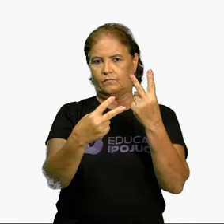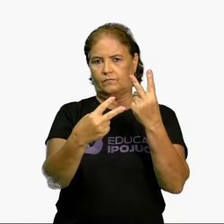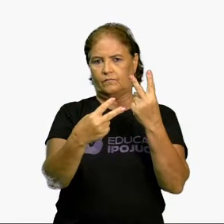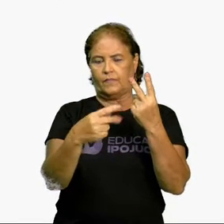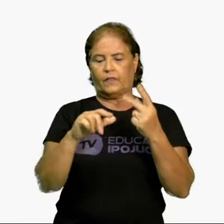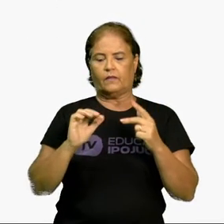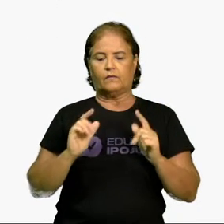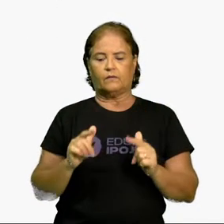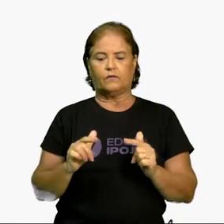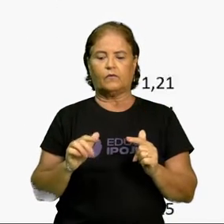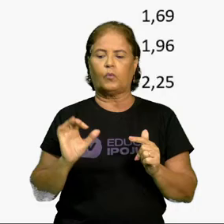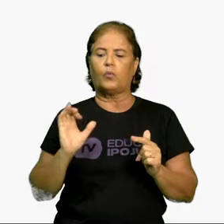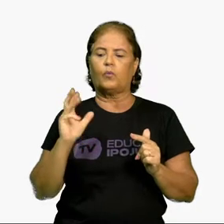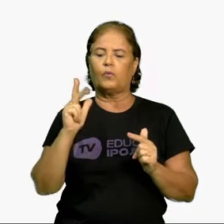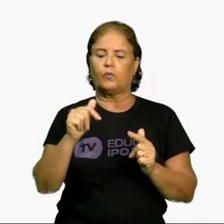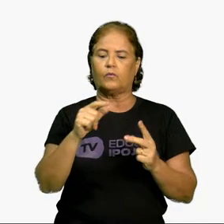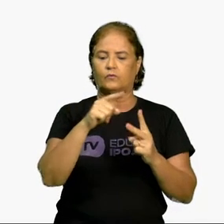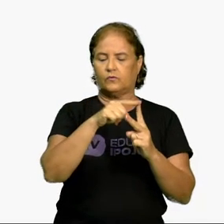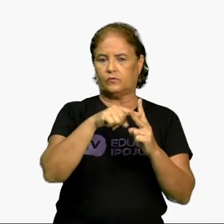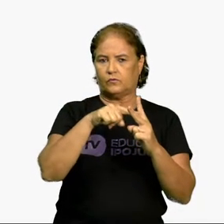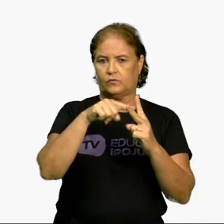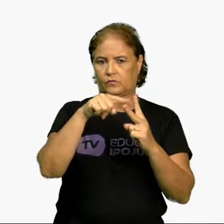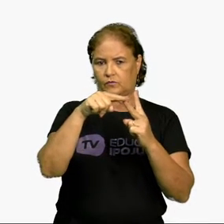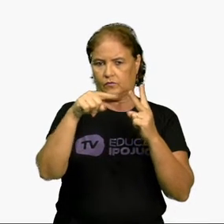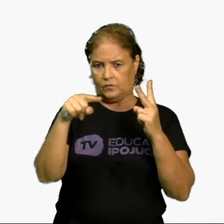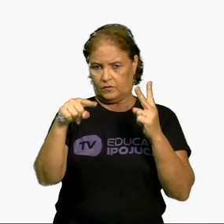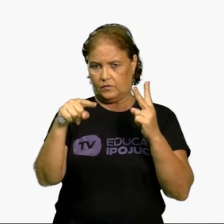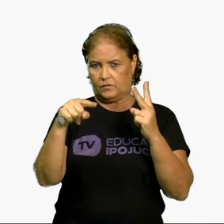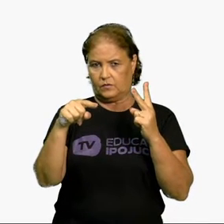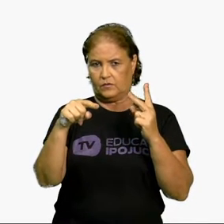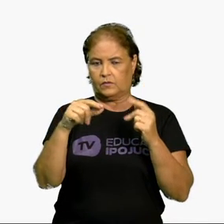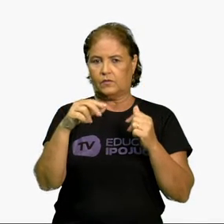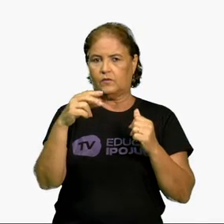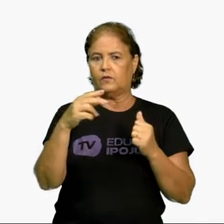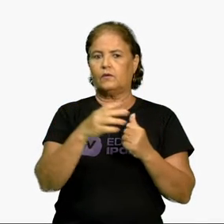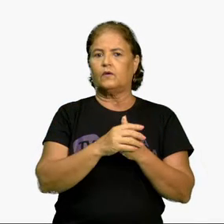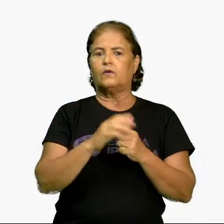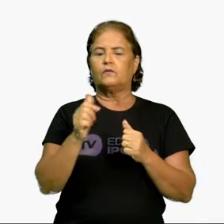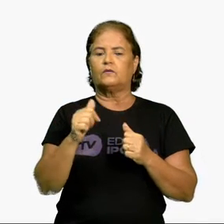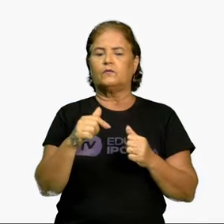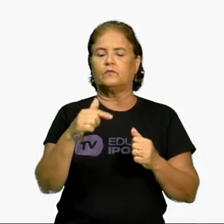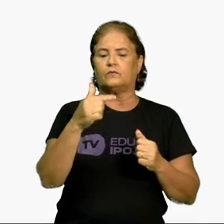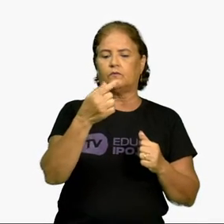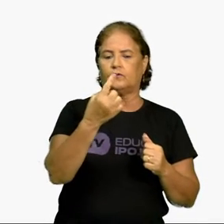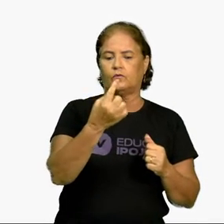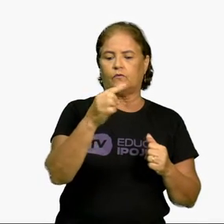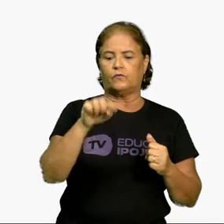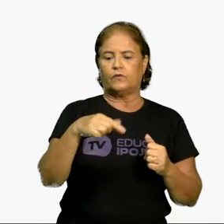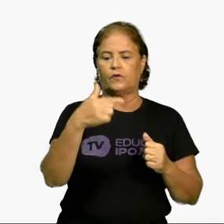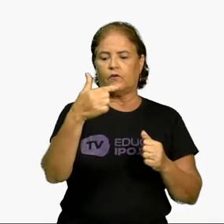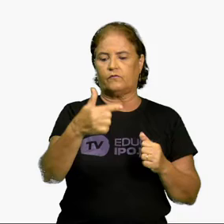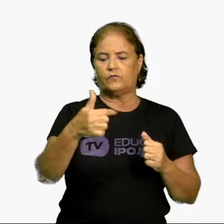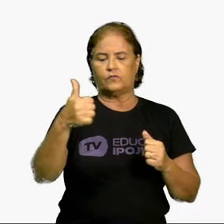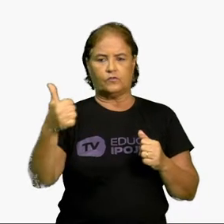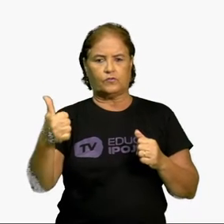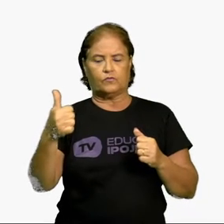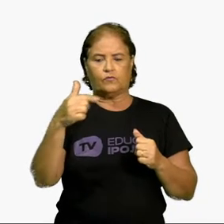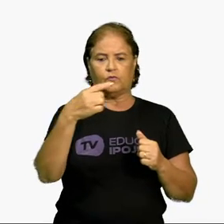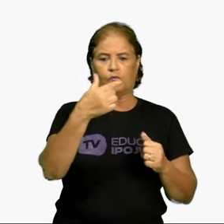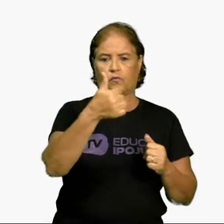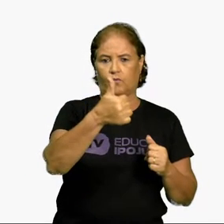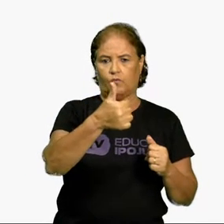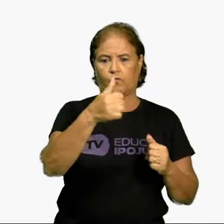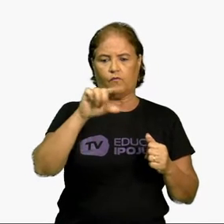todos ao quadrado e aqui as respostas. 1,21, 1,44, 1,69,